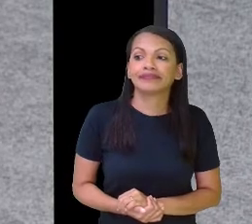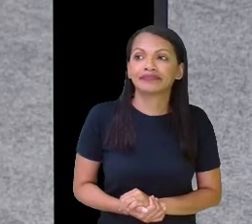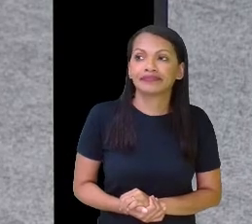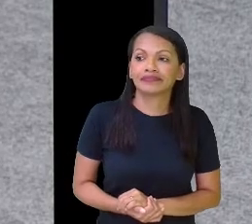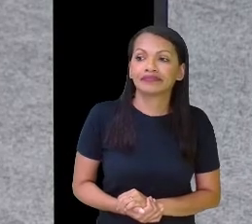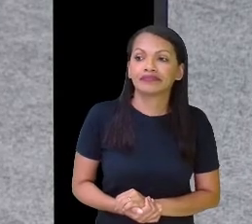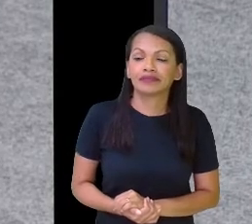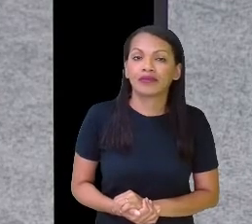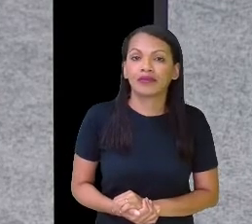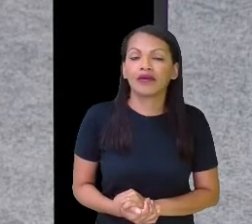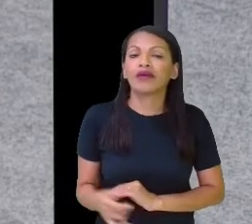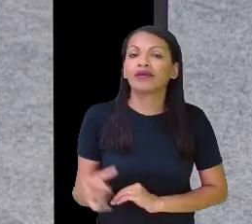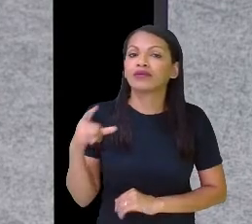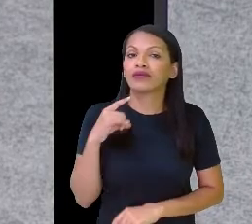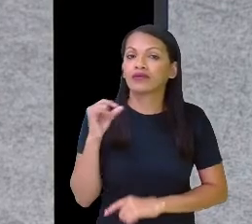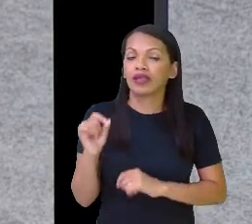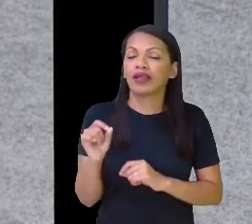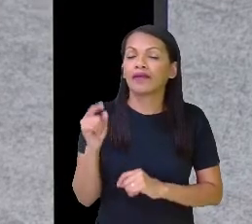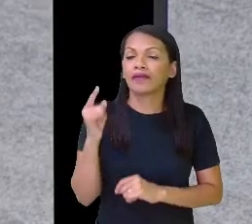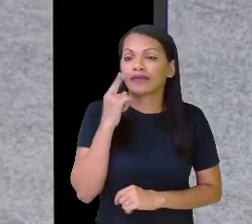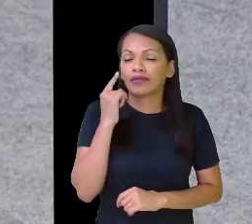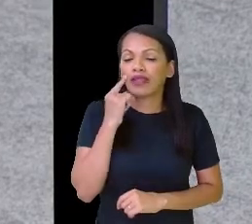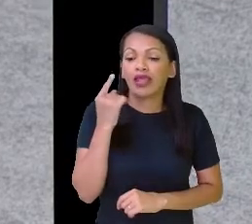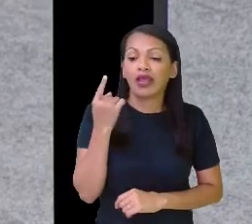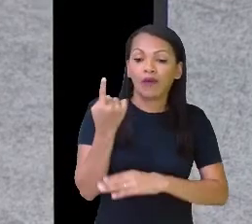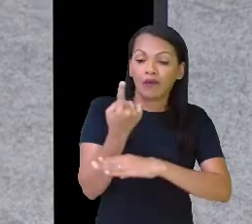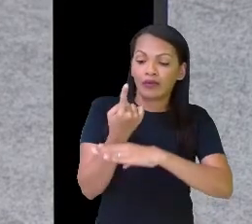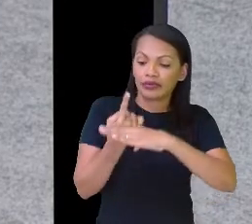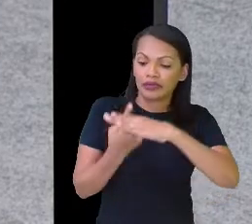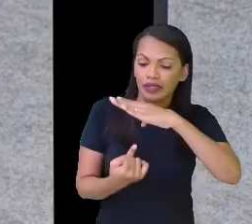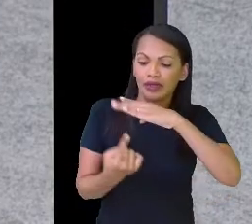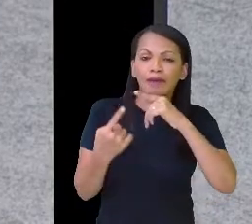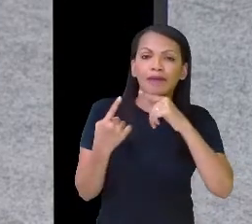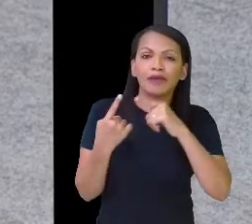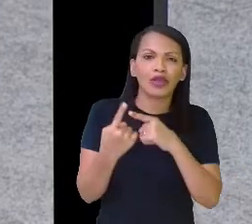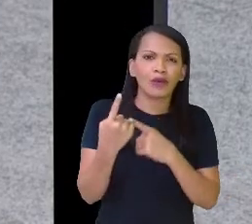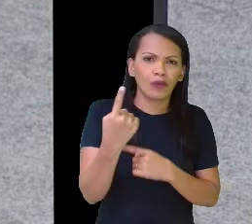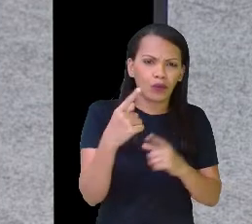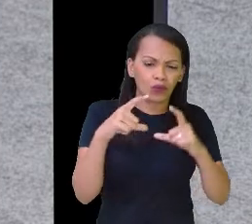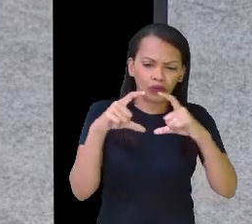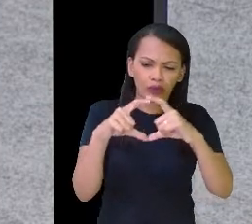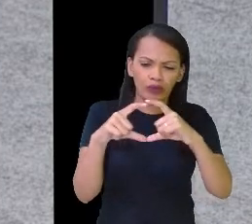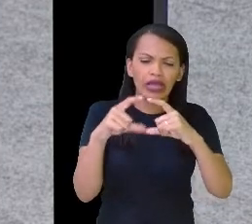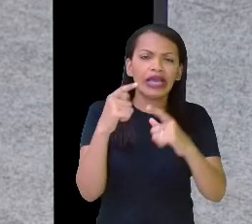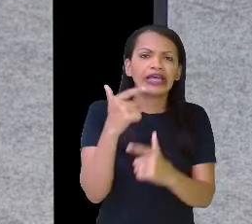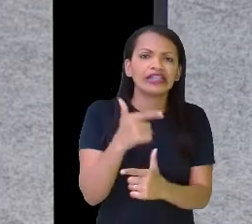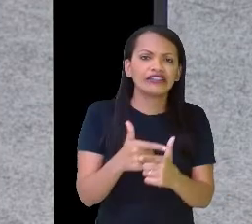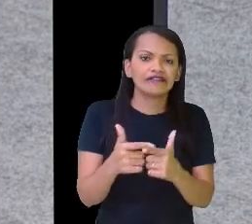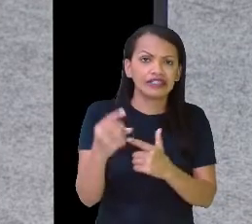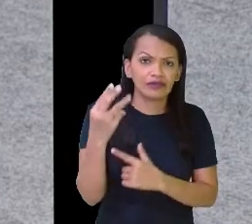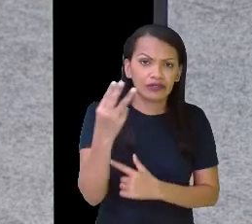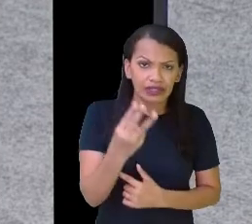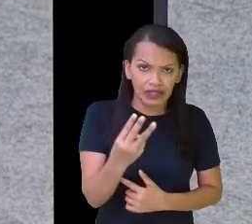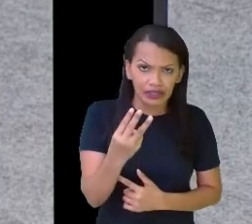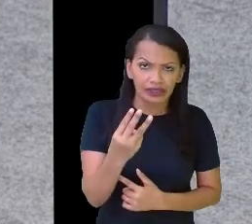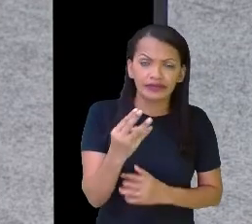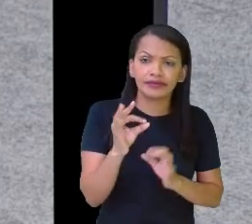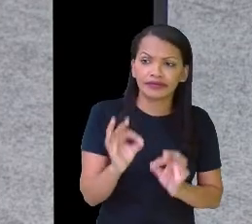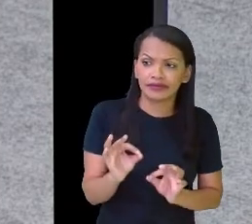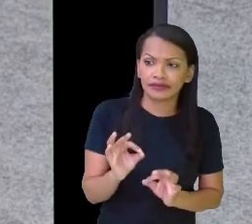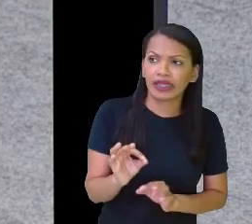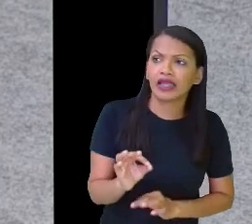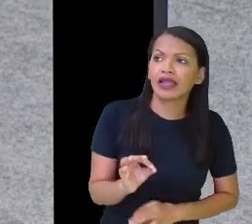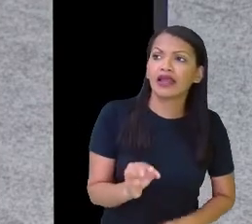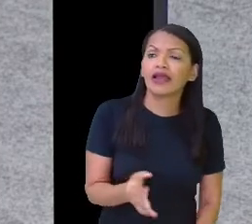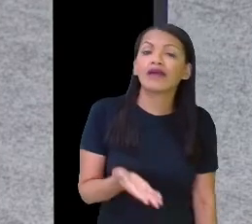das três. Pode prestar atenção aqui, que é a parte maiorzinha. Olha. Dividiu em três partes. Ele